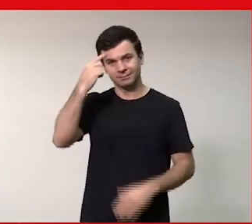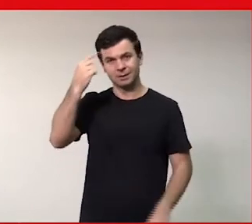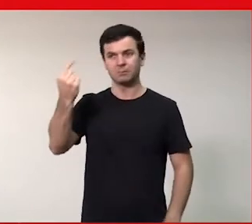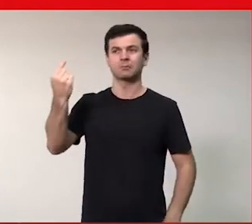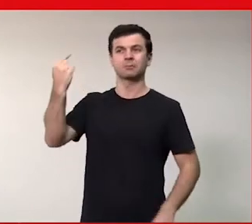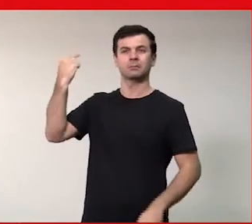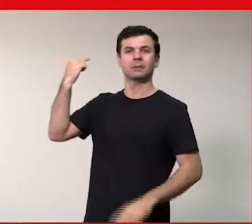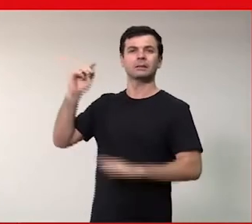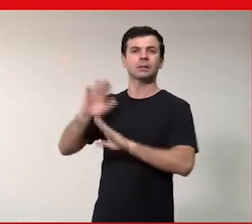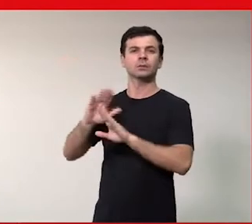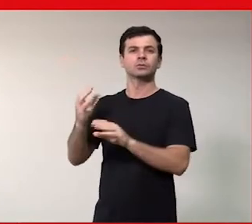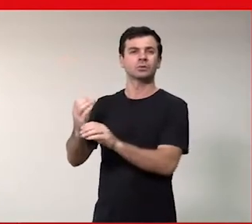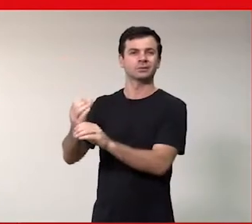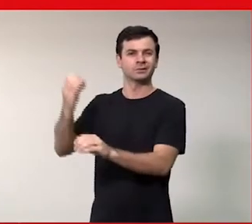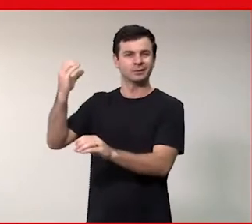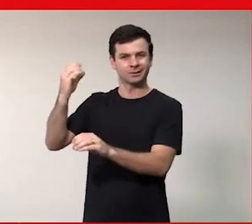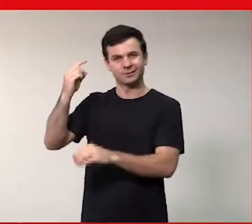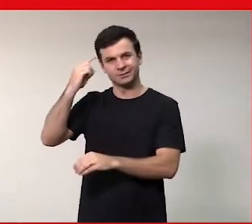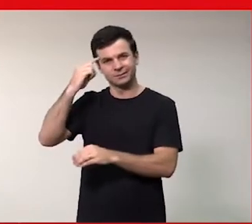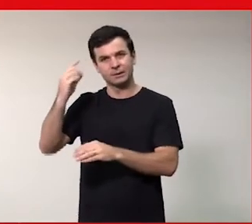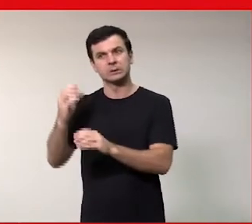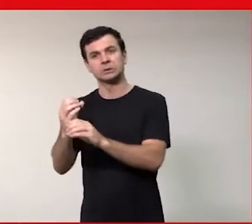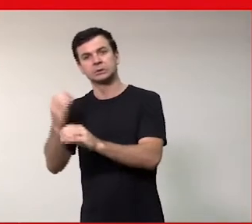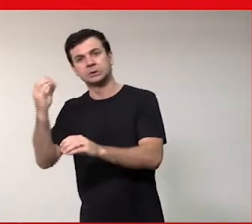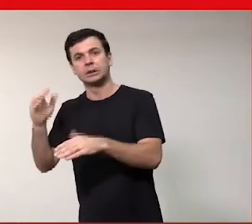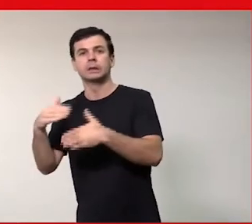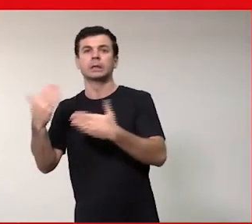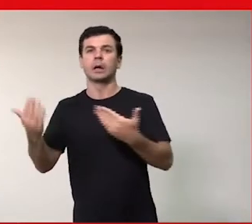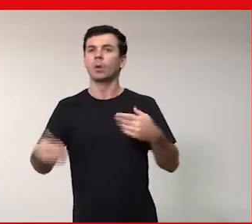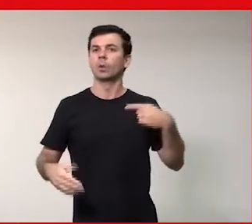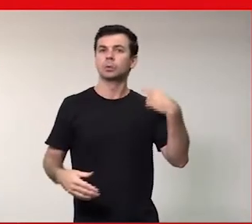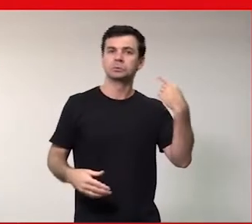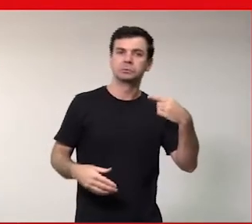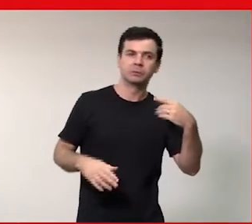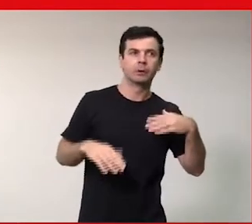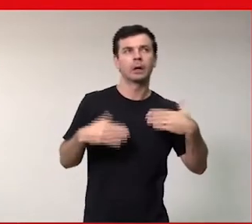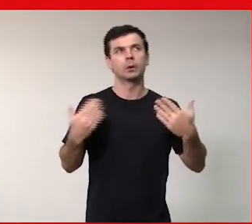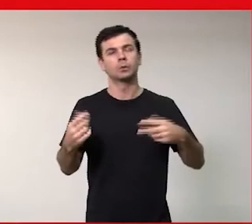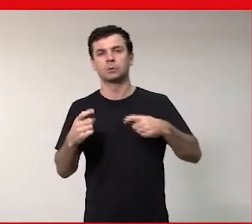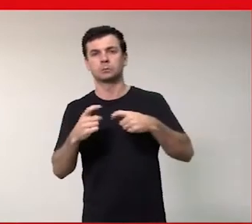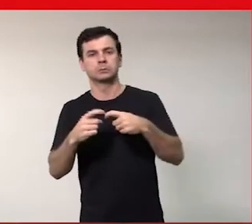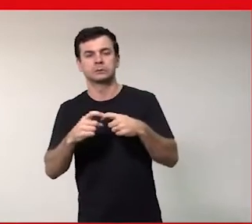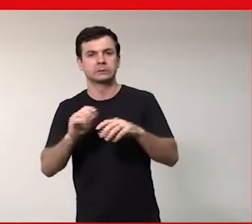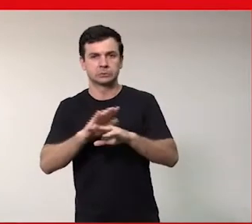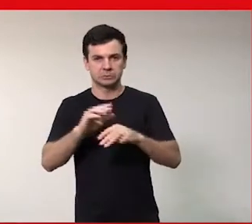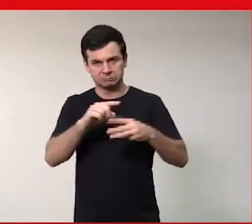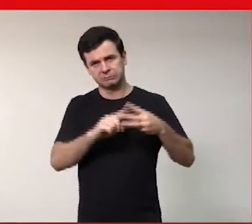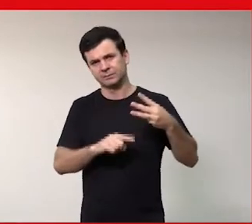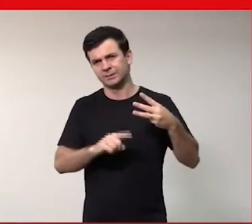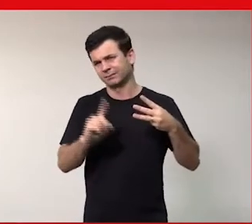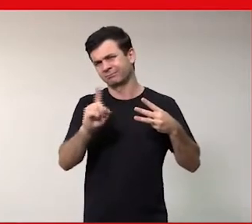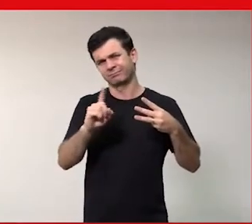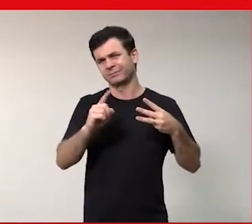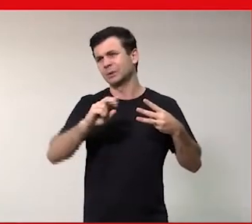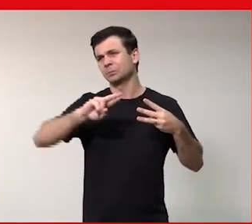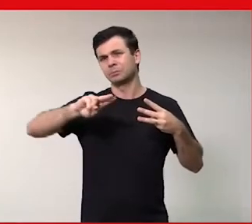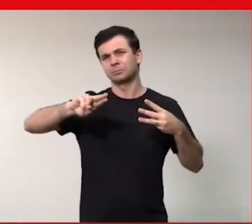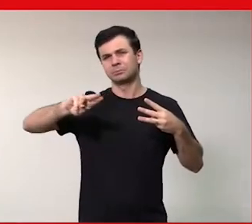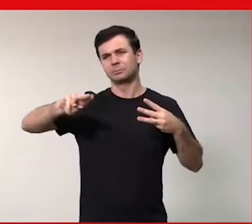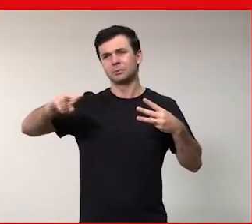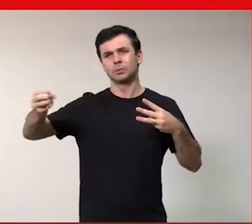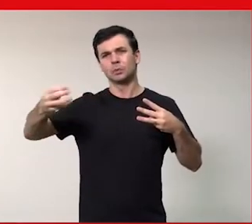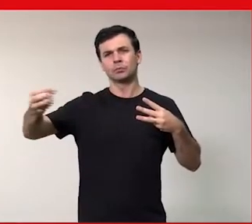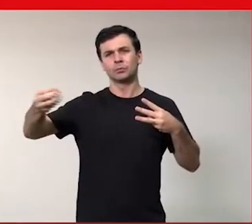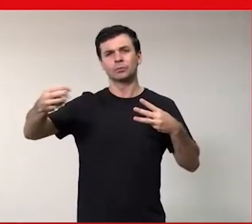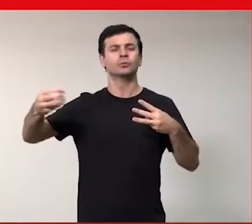engenharia eu venho do tempo que você fazia ou engenharia ou direito ou medicina mas eu acho que existe uma ignorância no